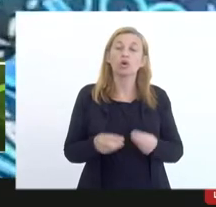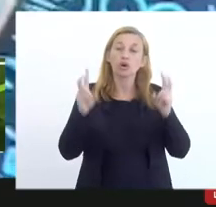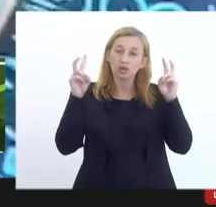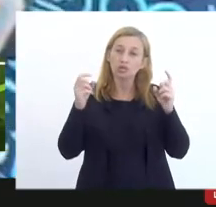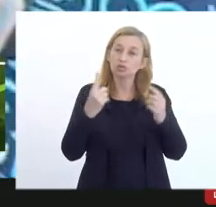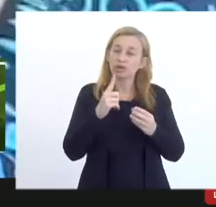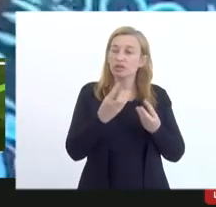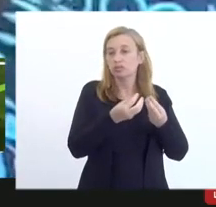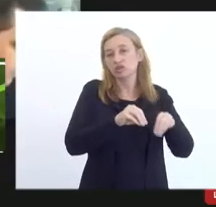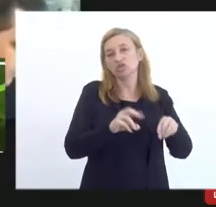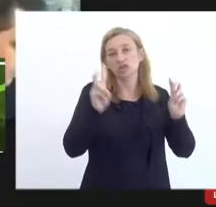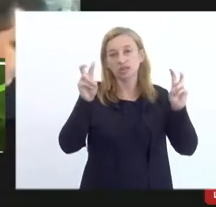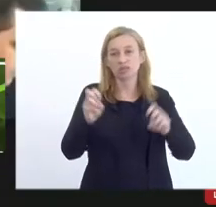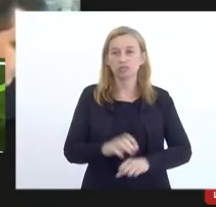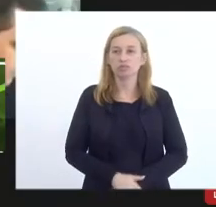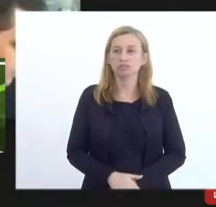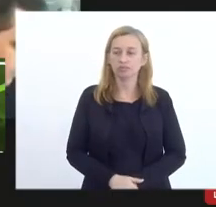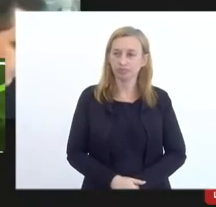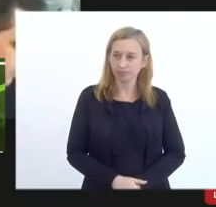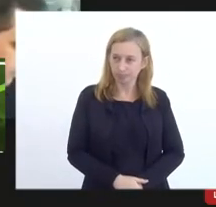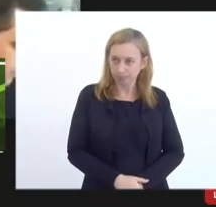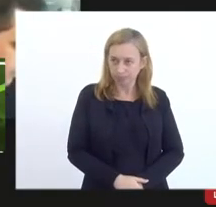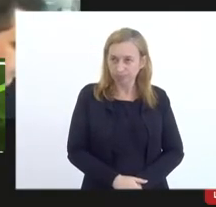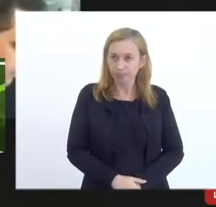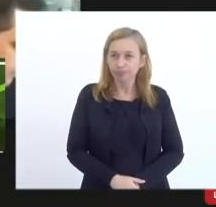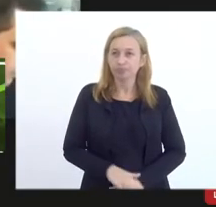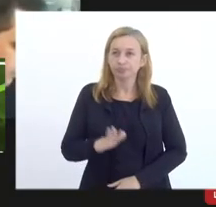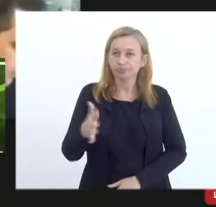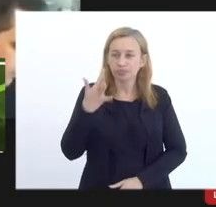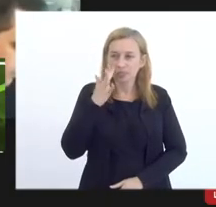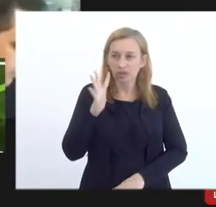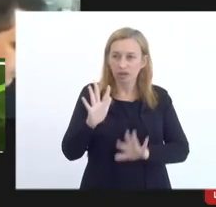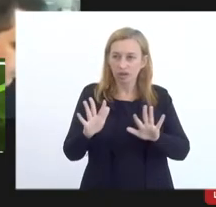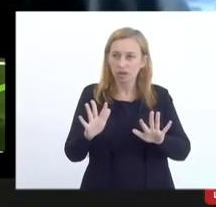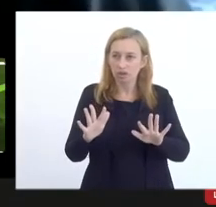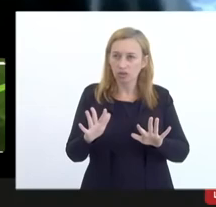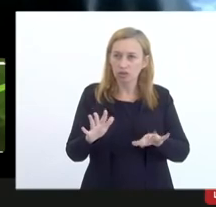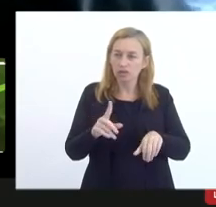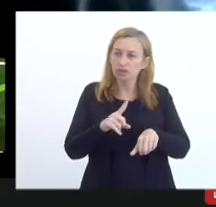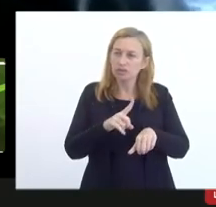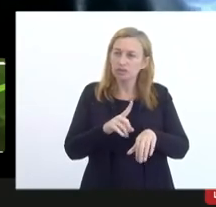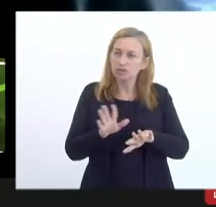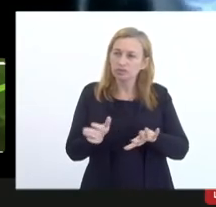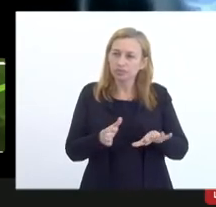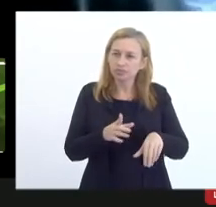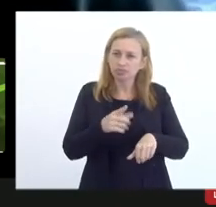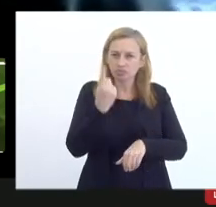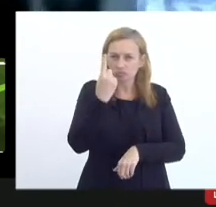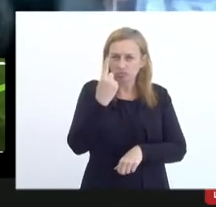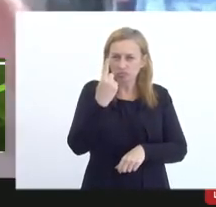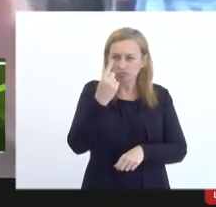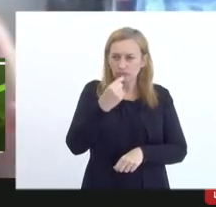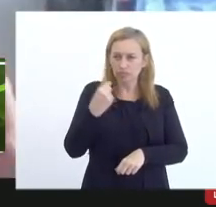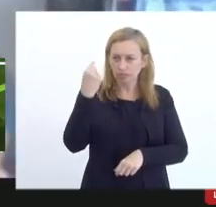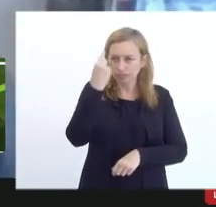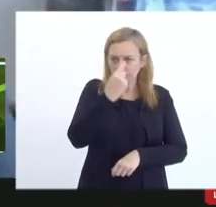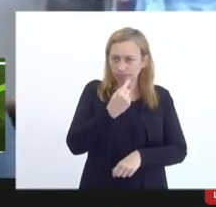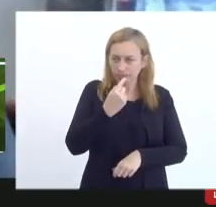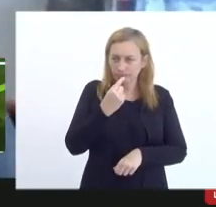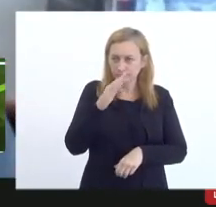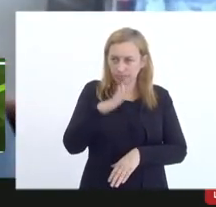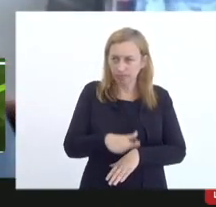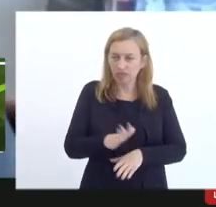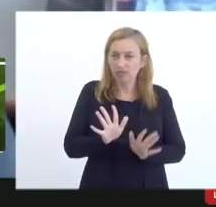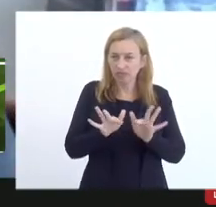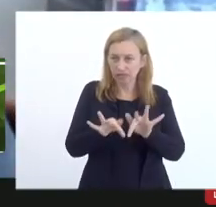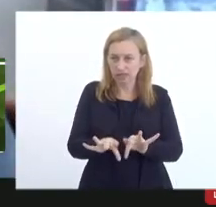essa questão. Obrigado. Beleza. Pessoal, só um instante, a gente está agora, agora é uma da tarde, a gente está caminhando